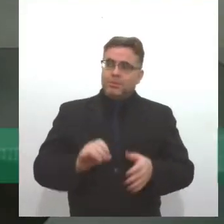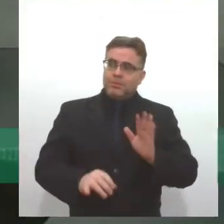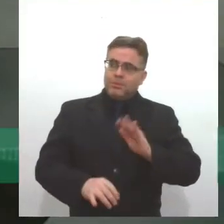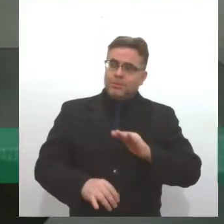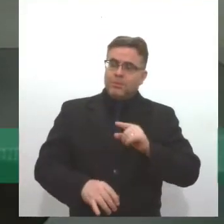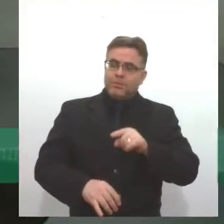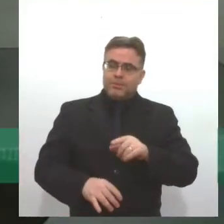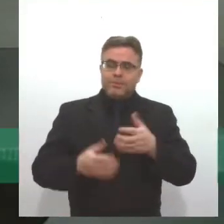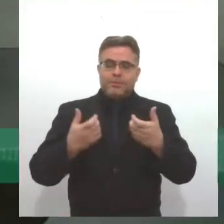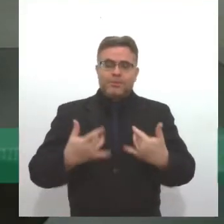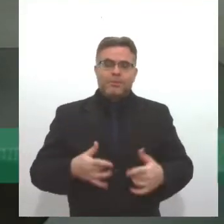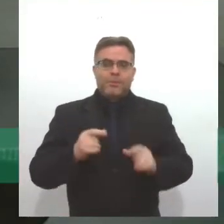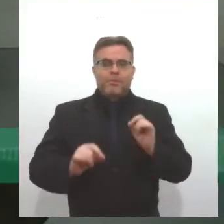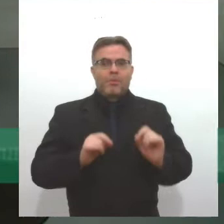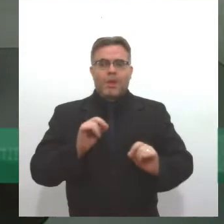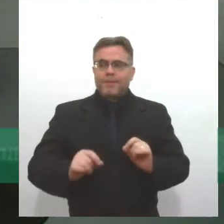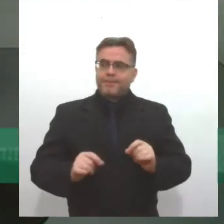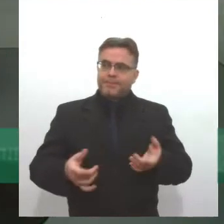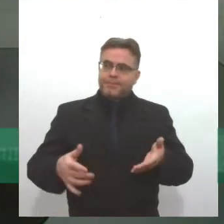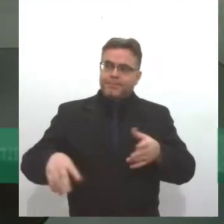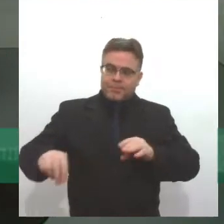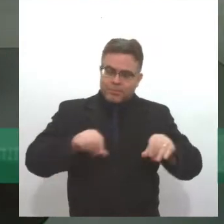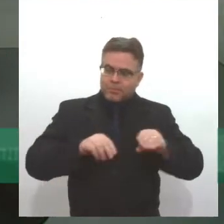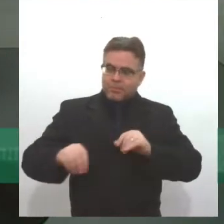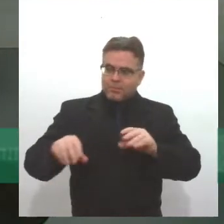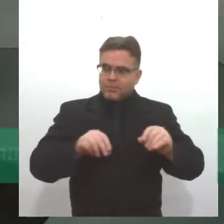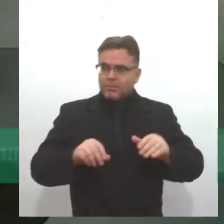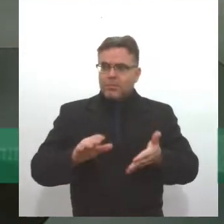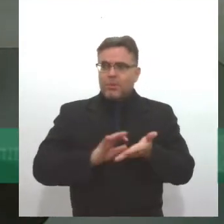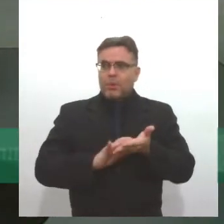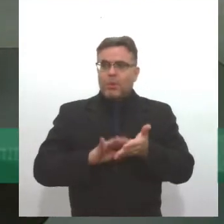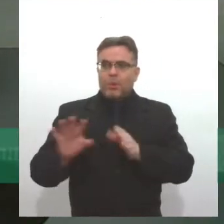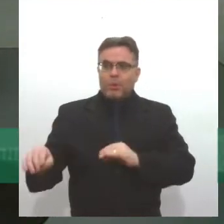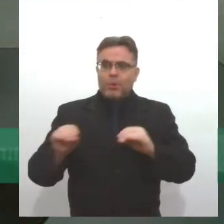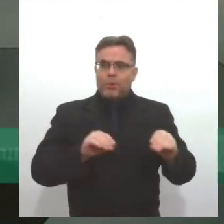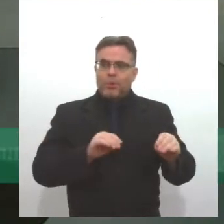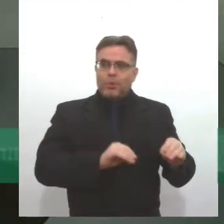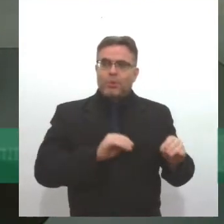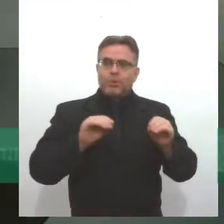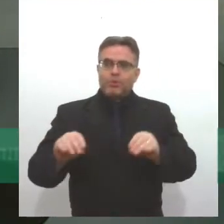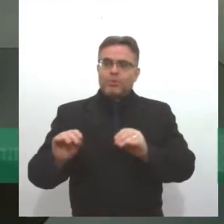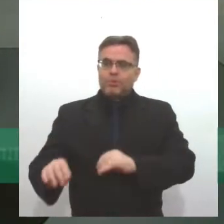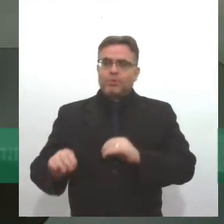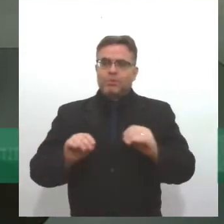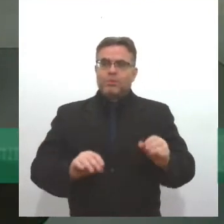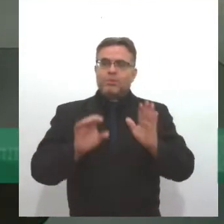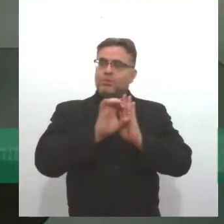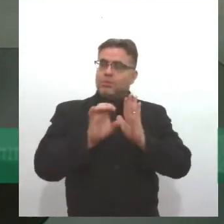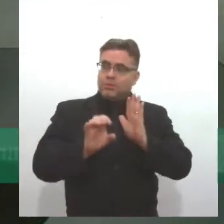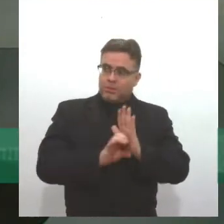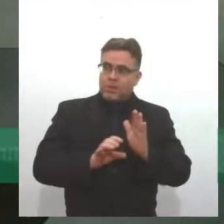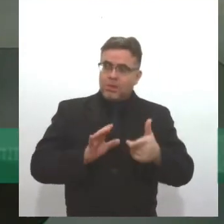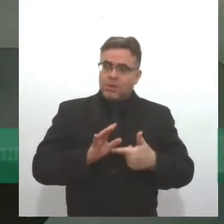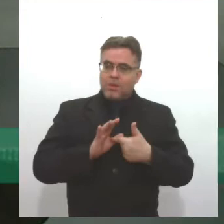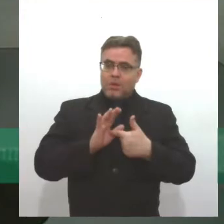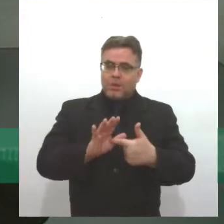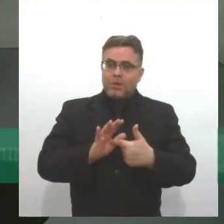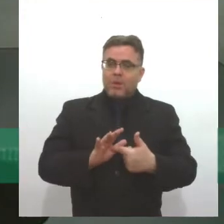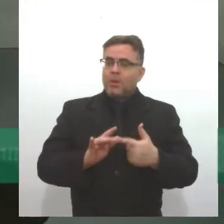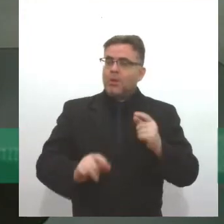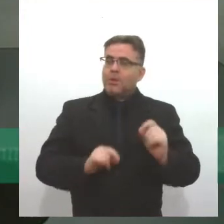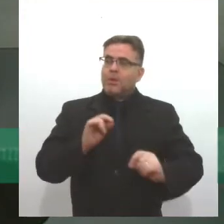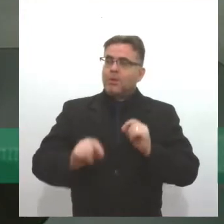terra, o povo cigano se locomove muito. Com relação ao Instituto, o Estatuto do Cigano,